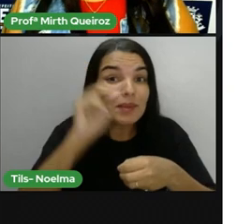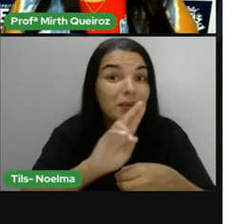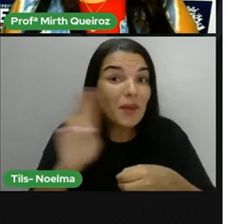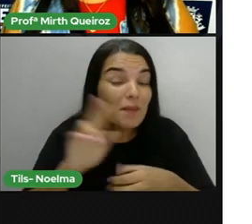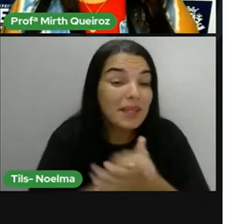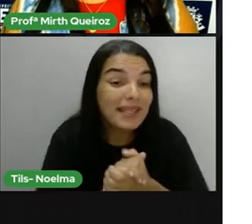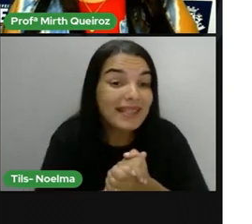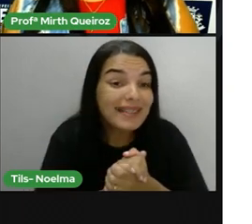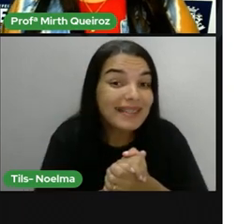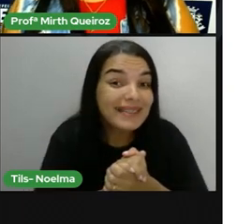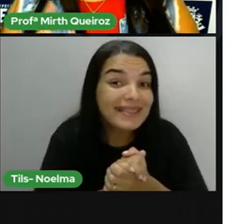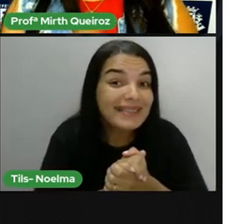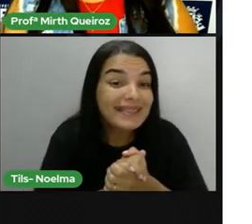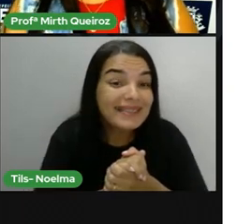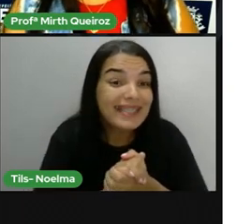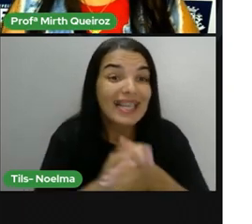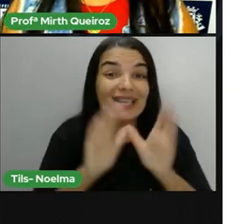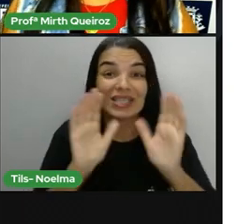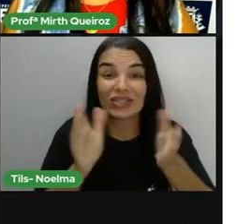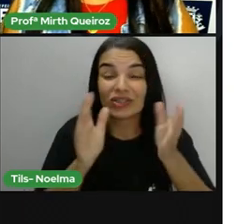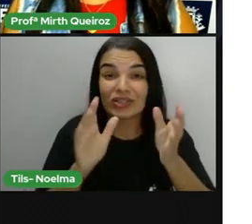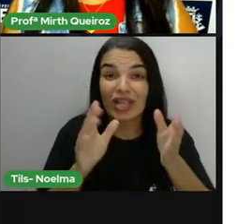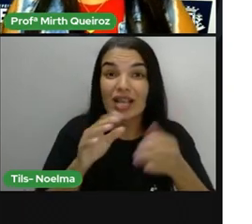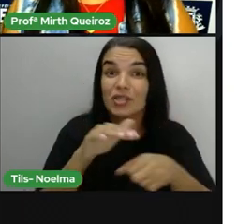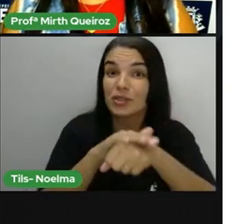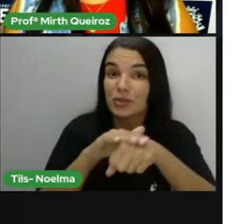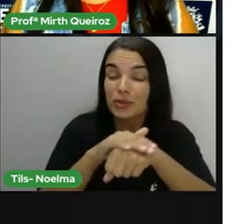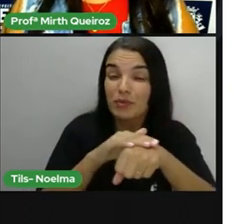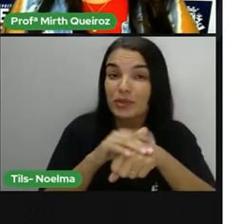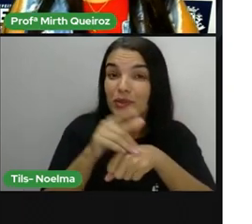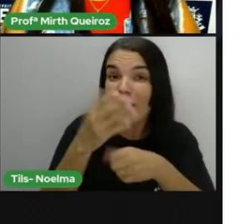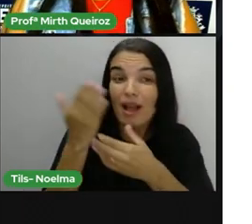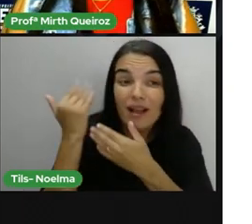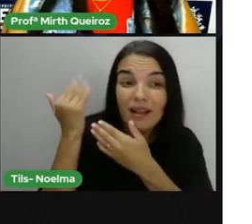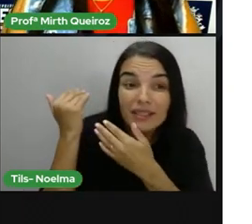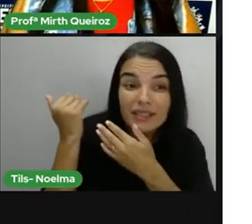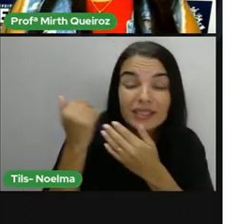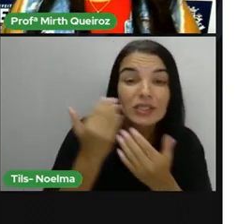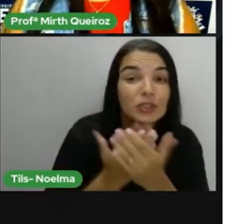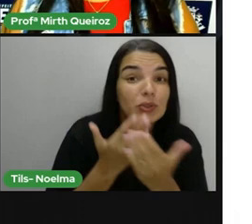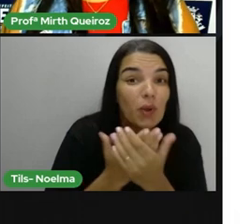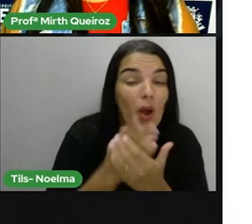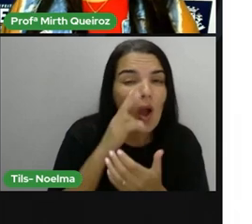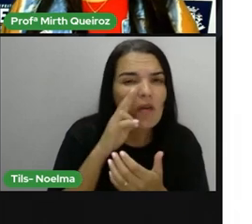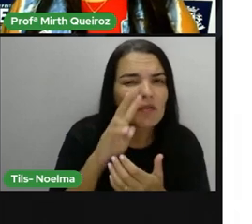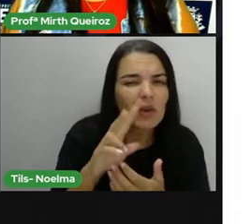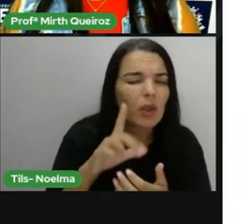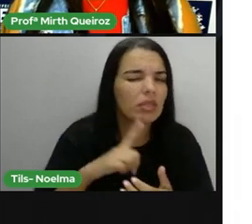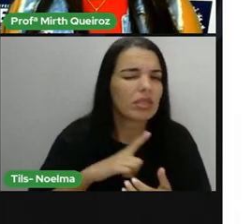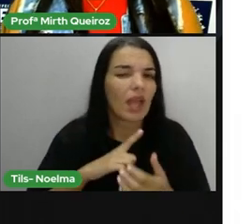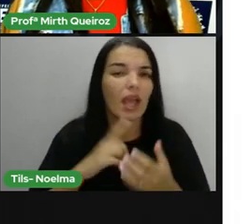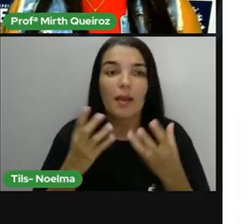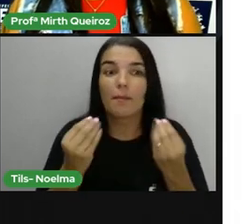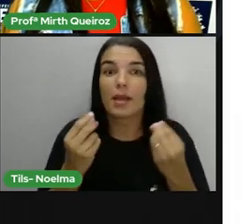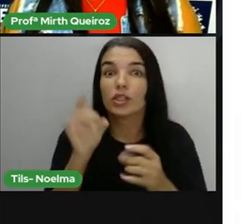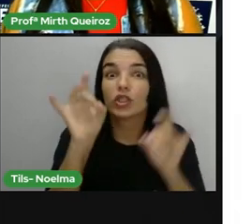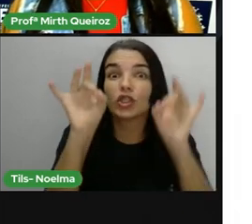Qual é? Inclusive, esse bioma, a gente já estudou sobre ele e a gente viu que ele é